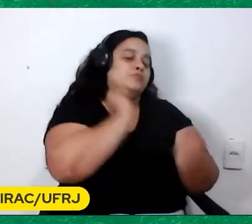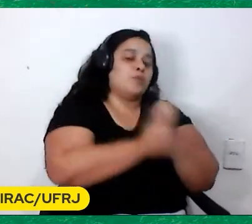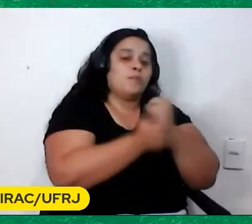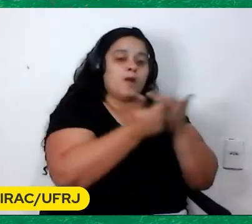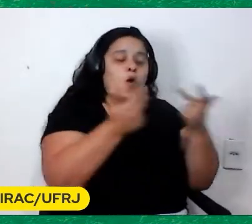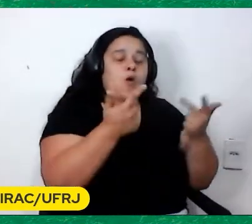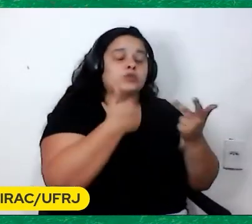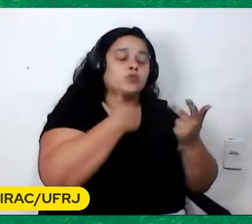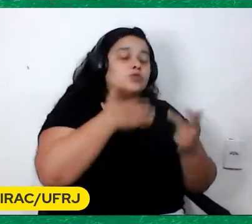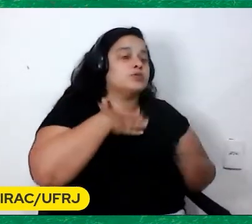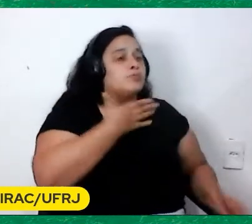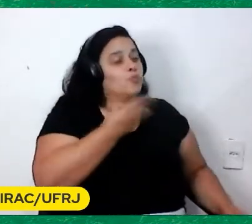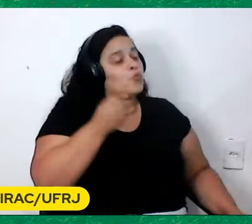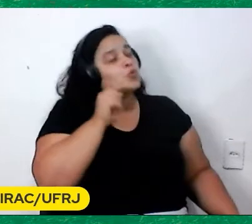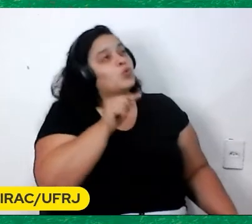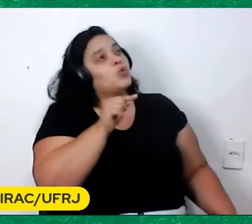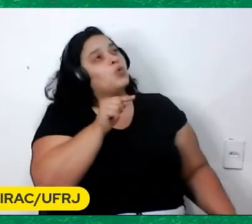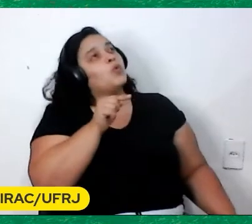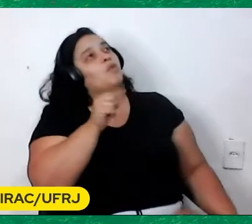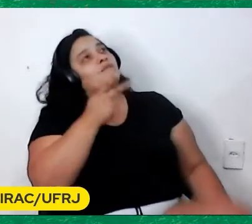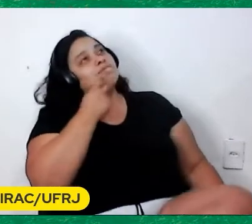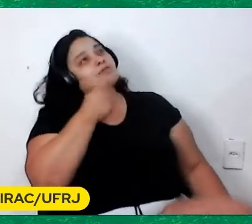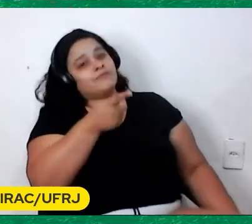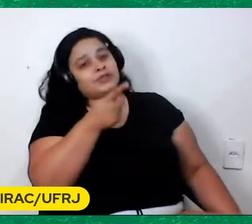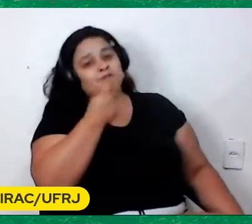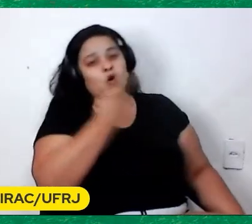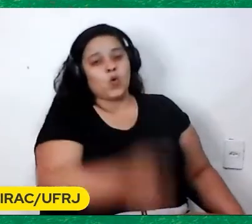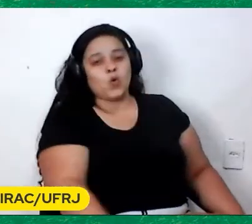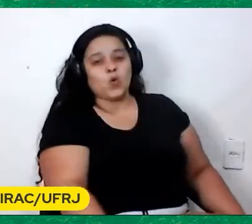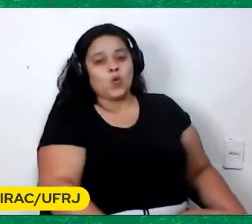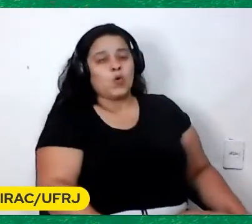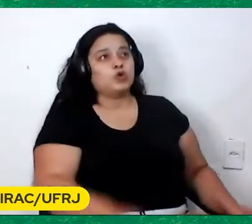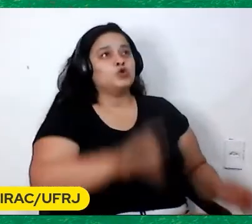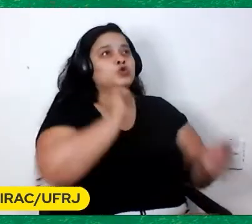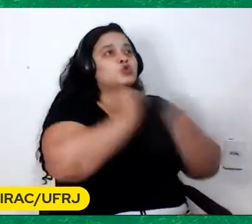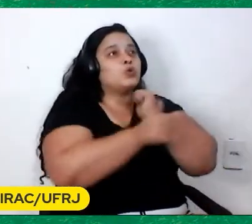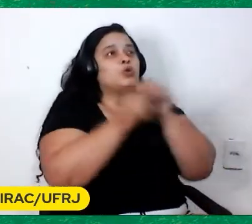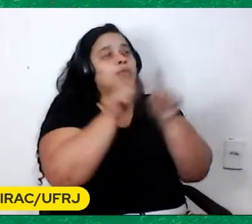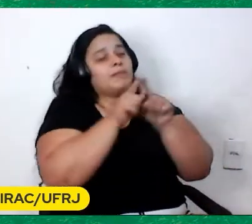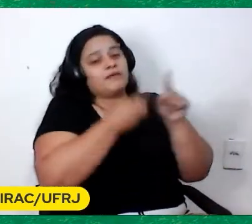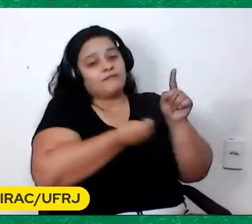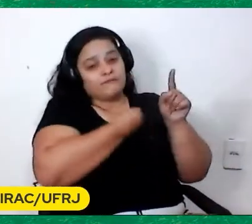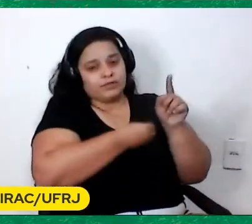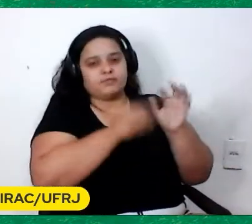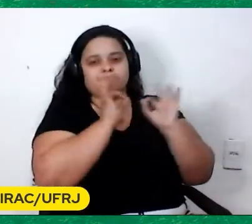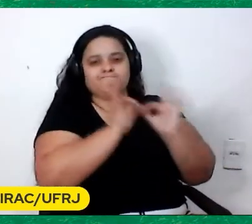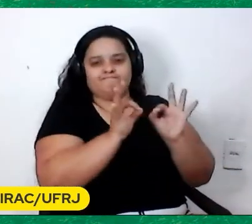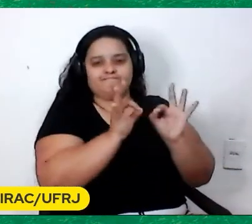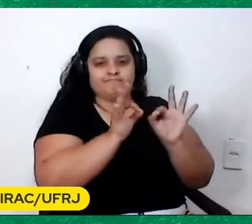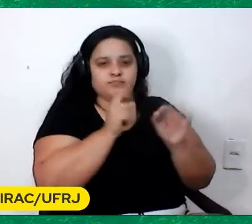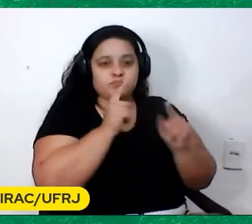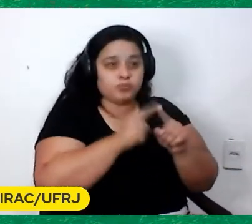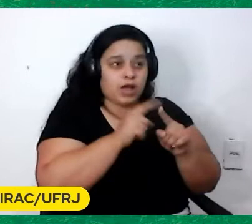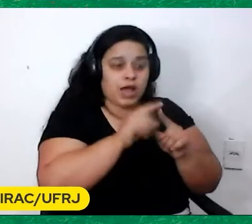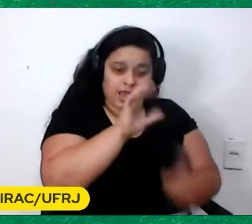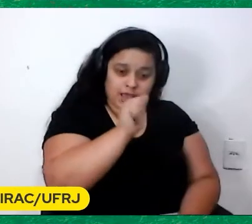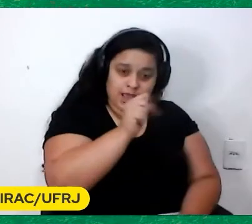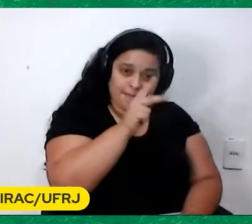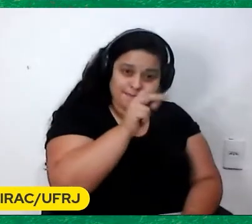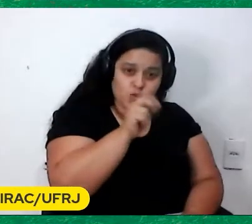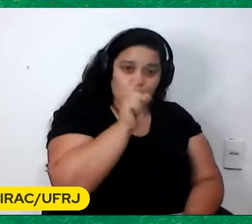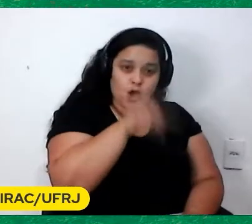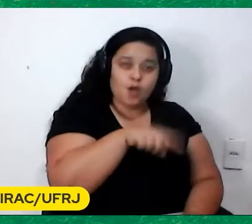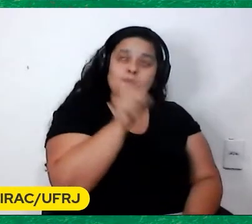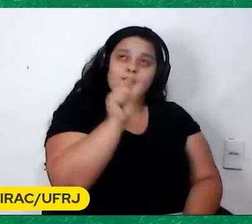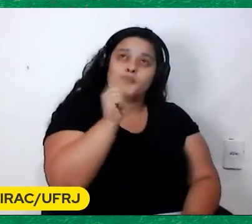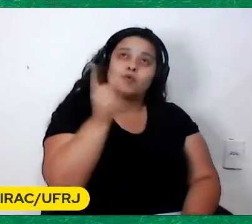gostei muito Quando você juntou Jogo E vida Realmente Porque Sem pensar bem A vida do Capão É um bocado estranha Um